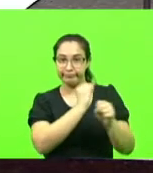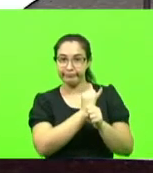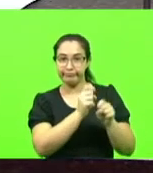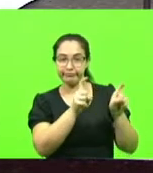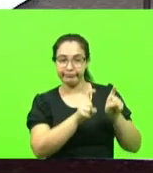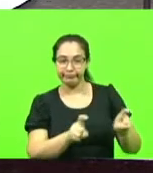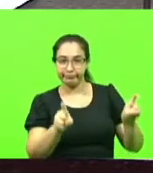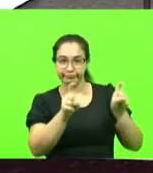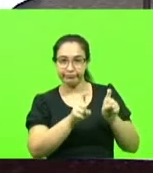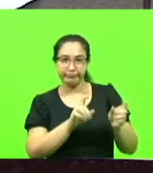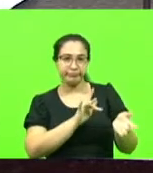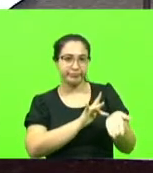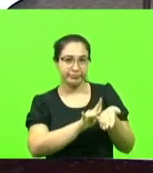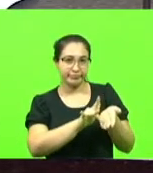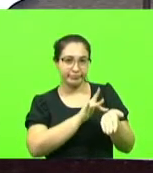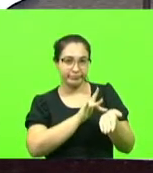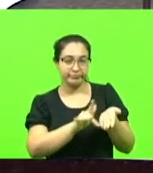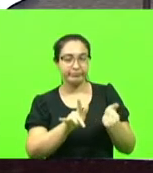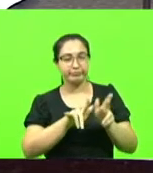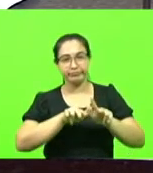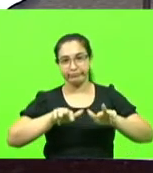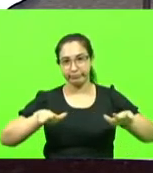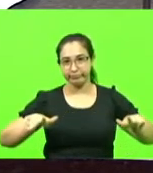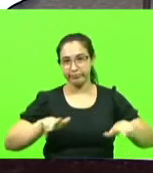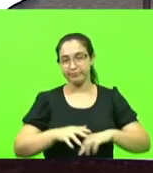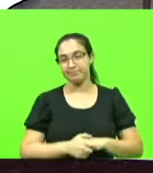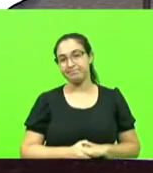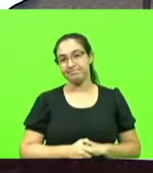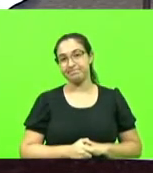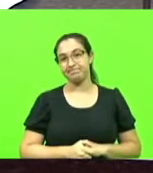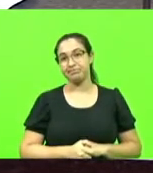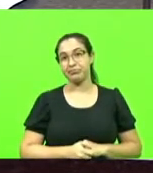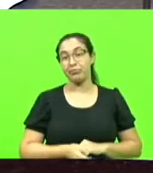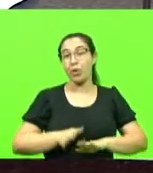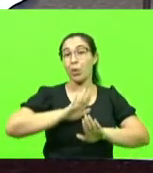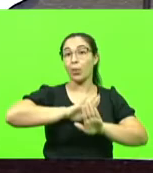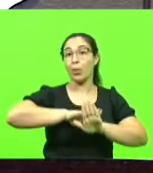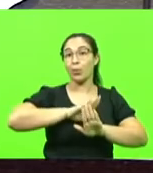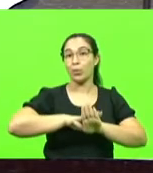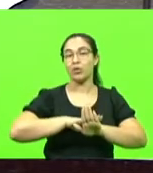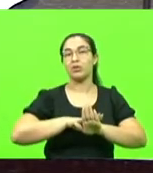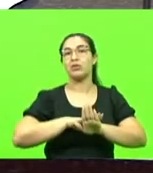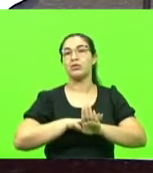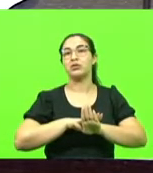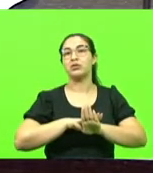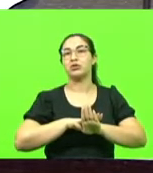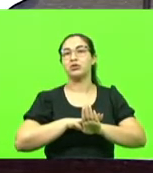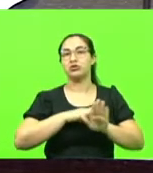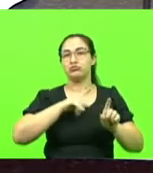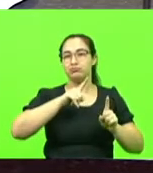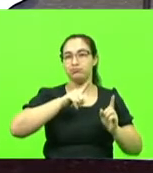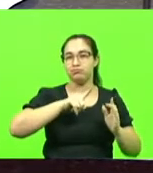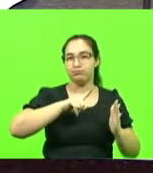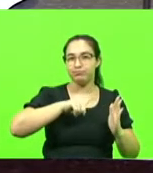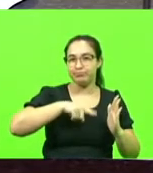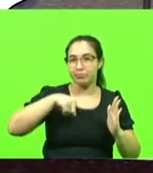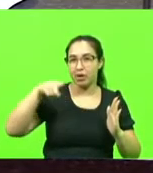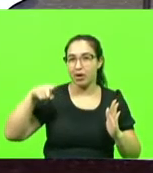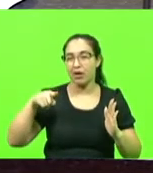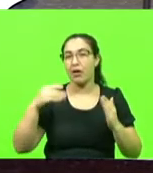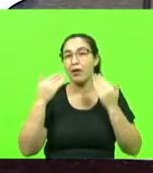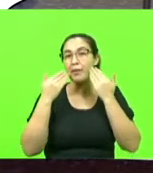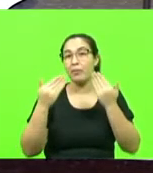A verdade é que por trás dessas estatísticas, há o fato